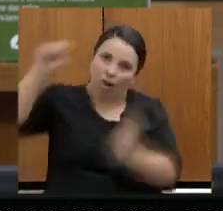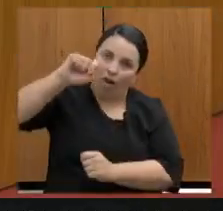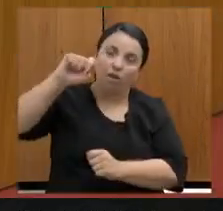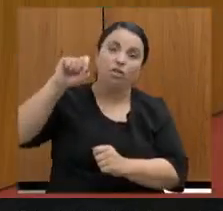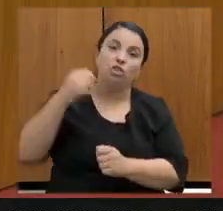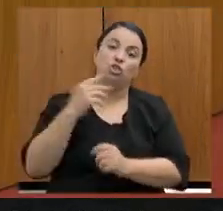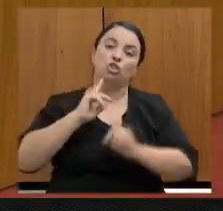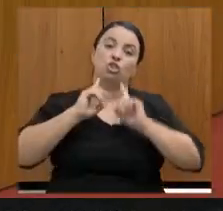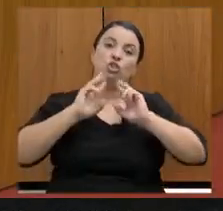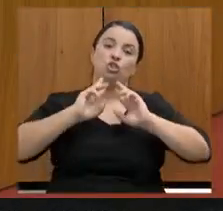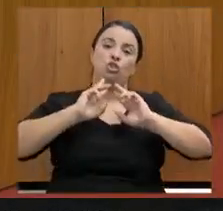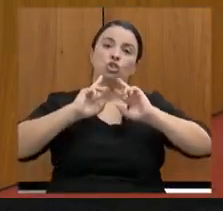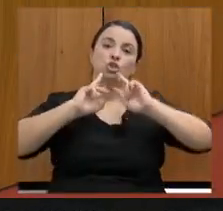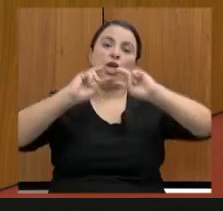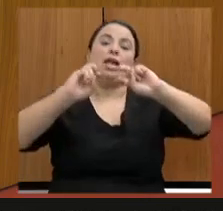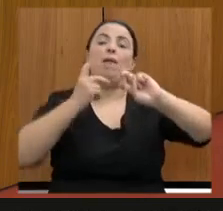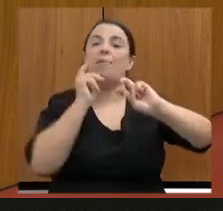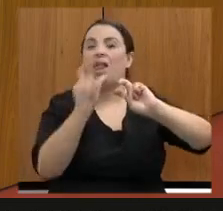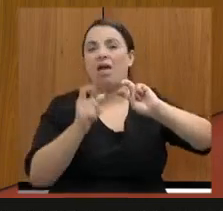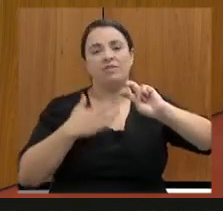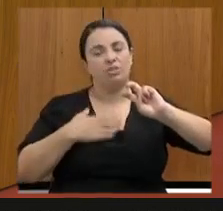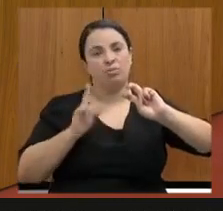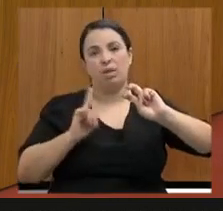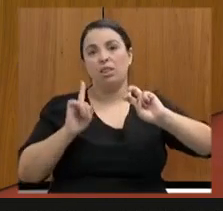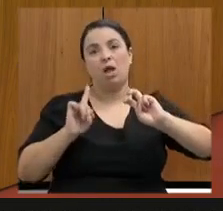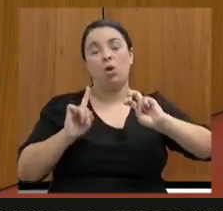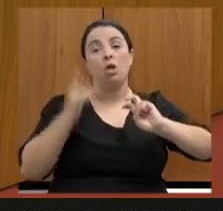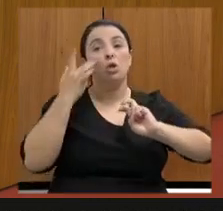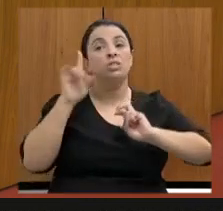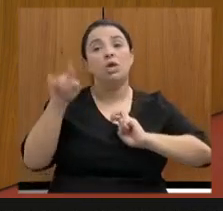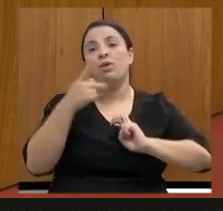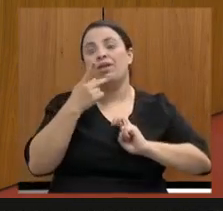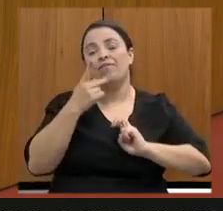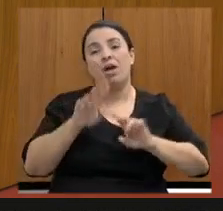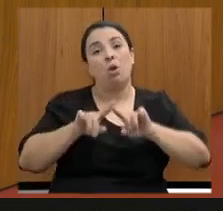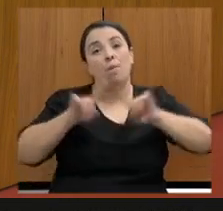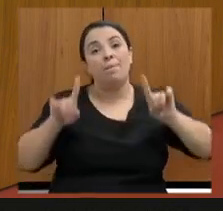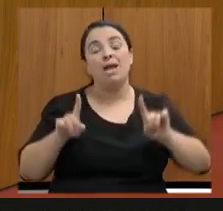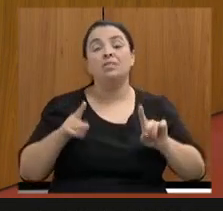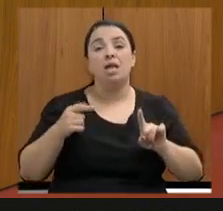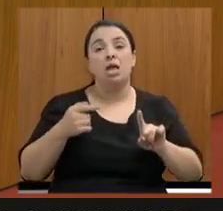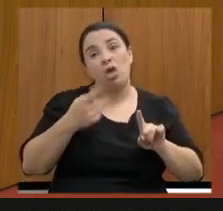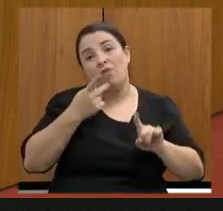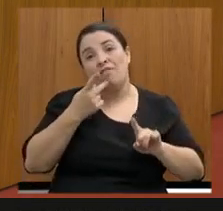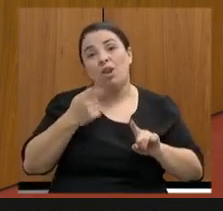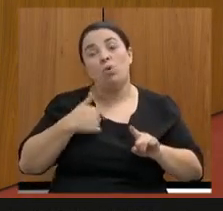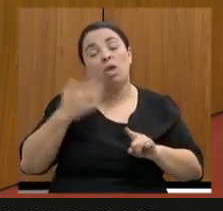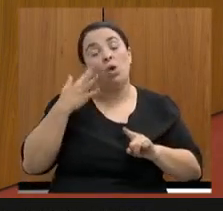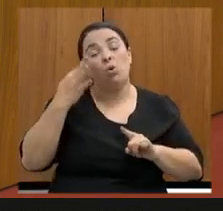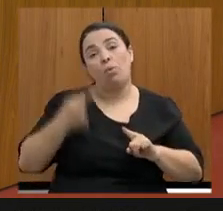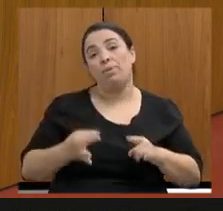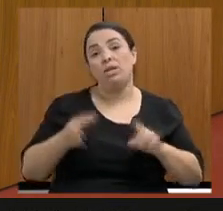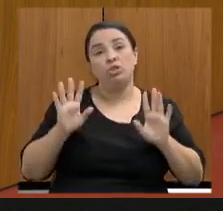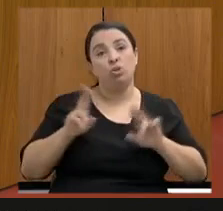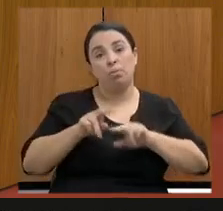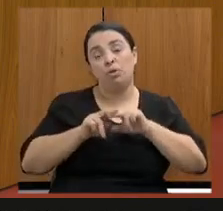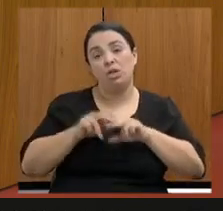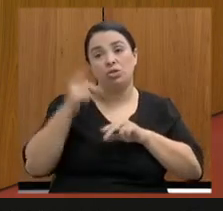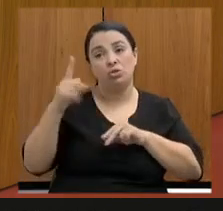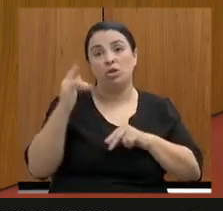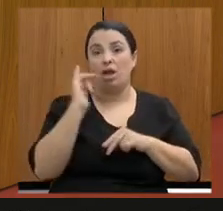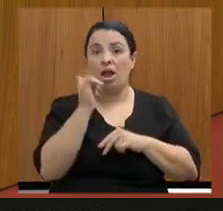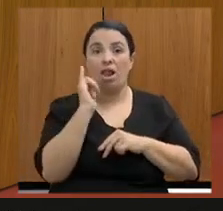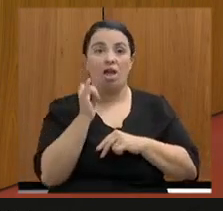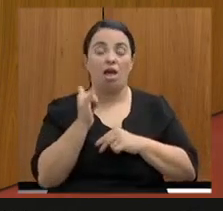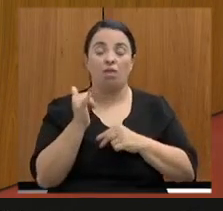dizer com isso, porque eu não li a matéria, eu não sei o que ele fez de referência, mas eu posso lhe dizer o que eu entendo que eu compreendi a partir do seu relato que a